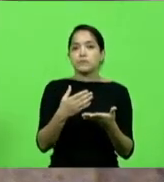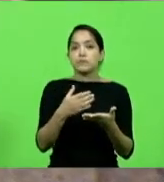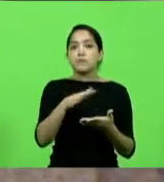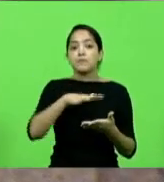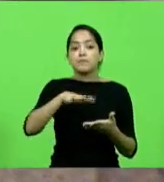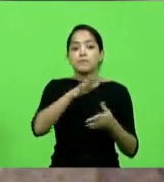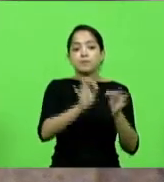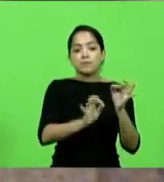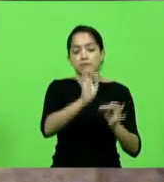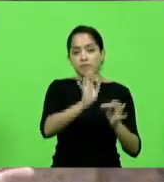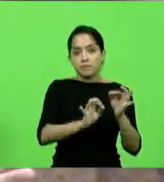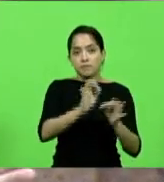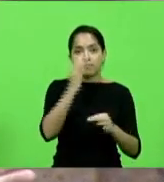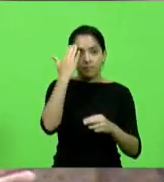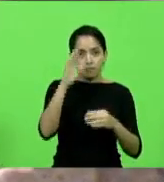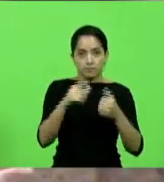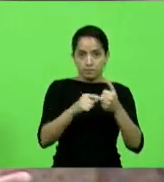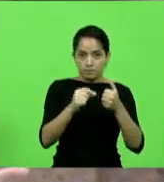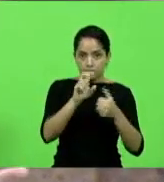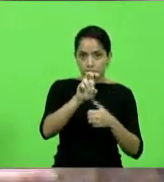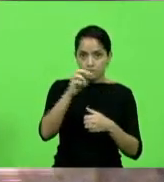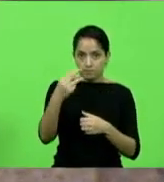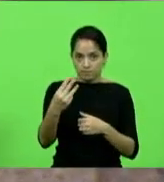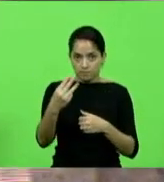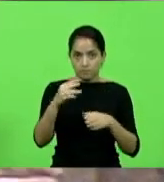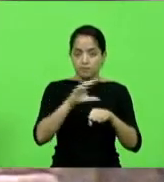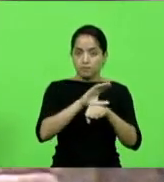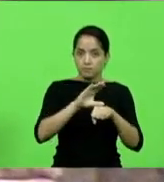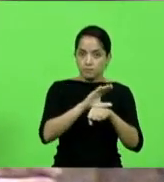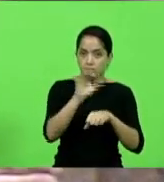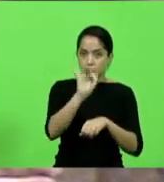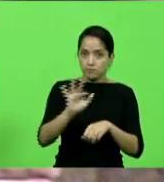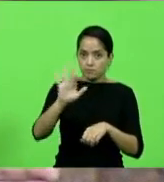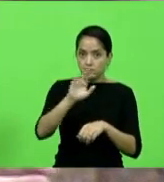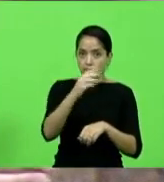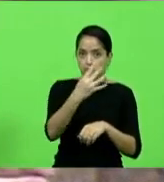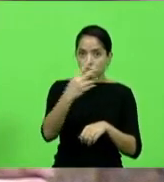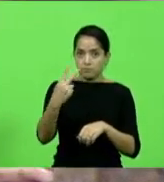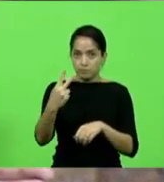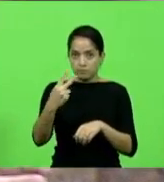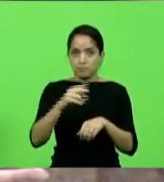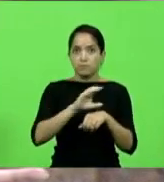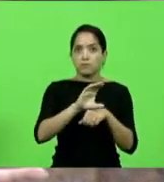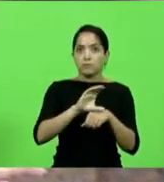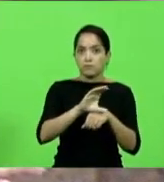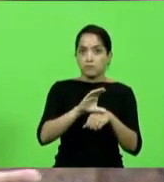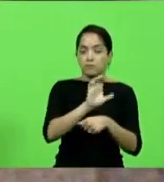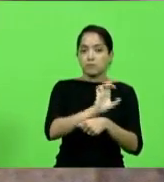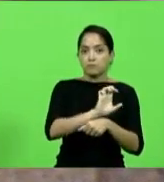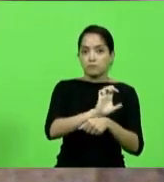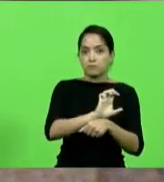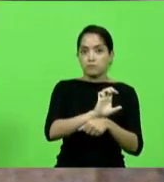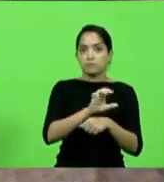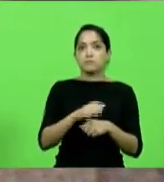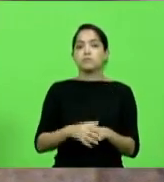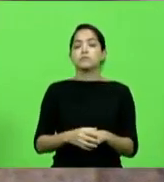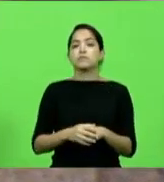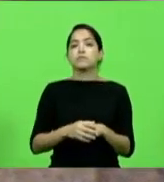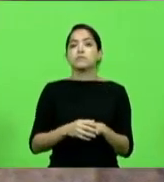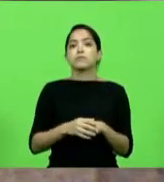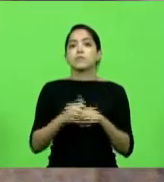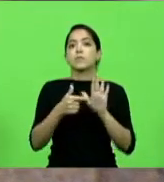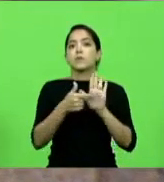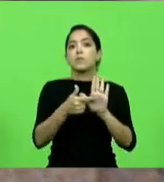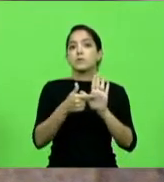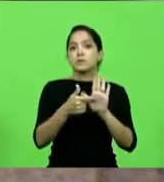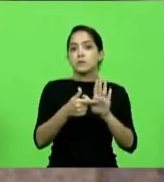a entender que o artigo 53 da Constituição Federal e o 42 da Constituição Estadual transmitem que essa